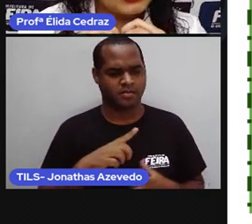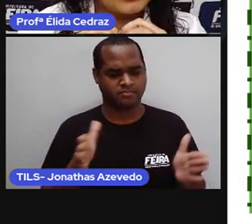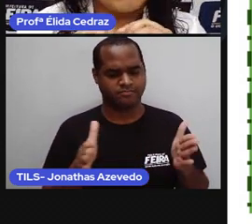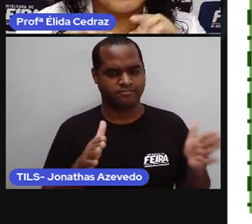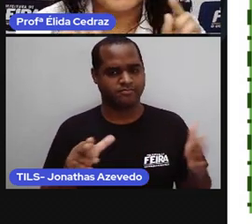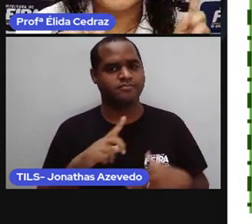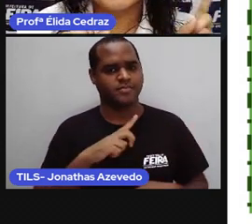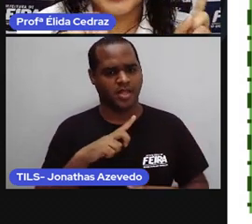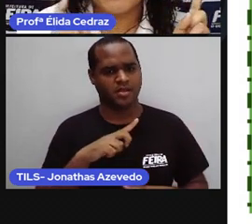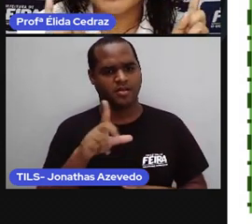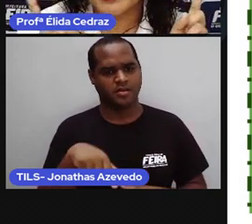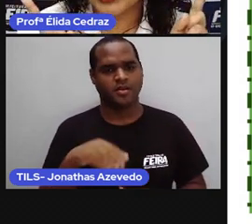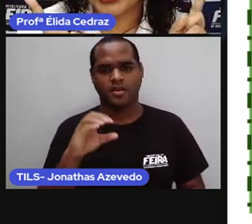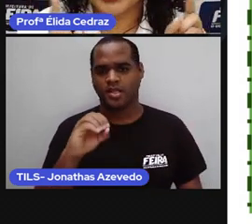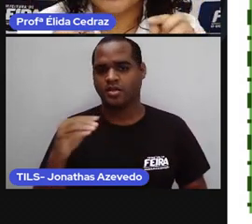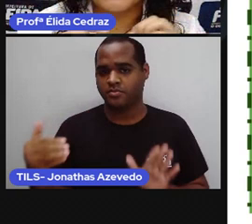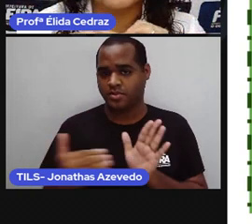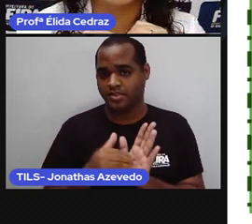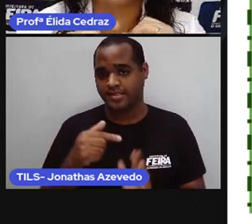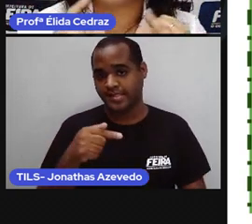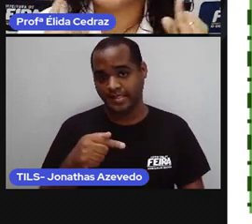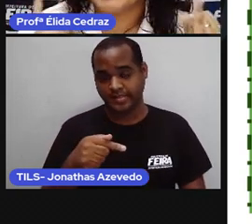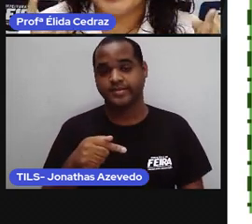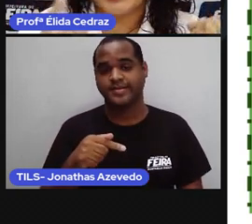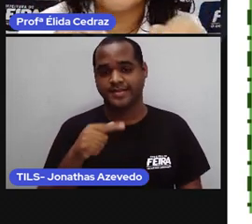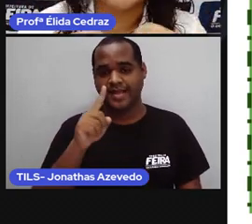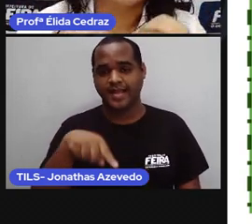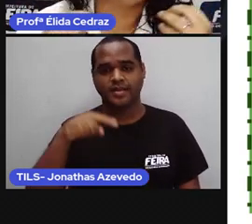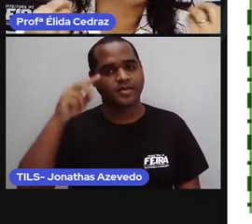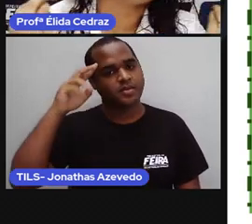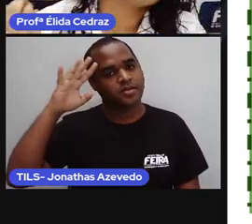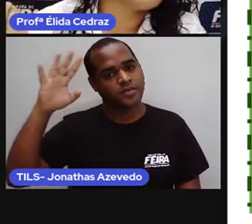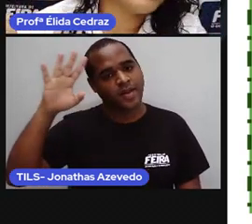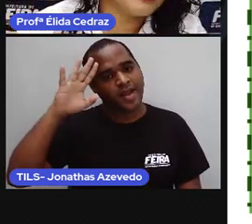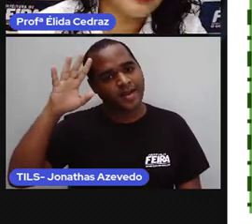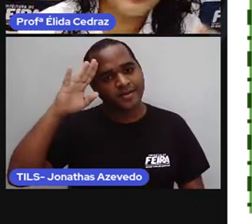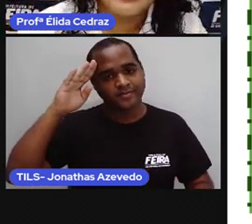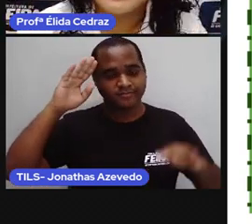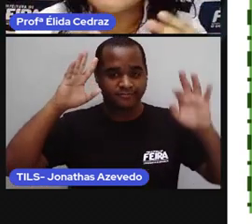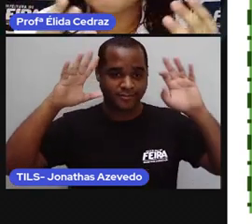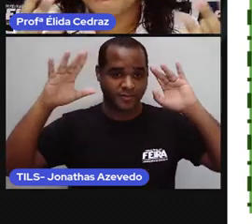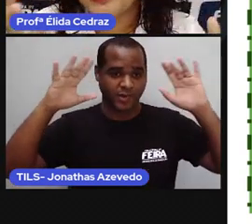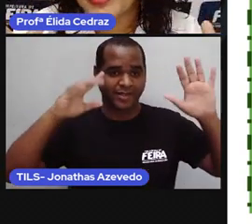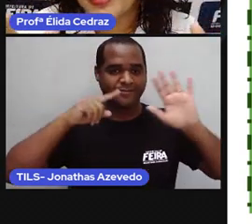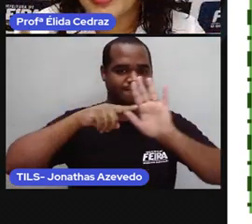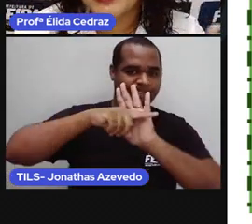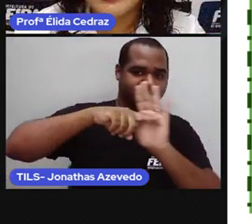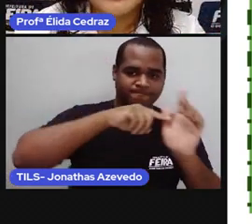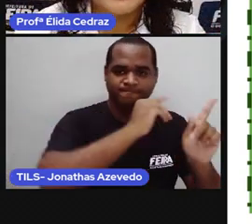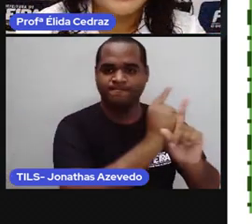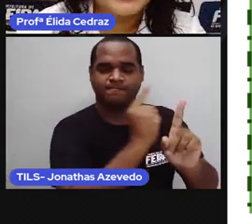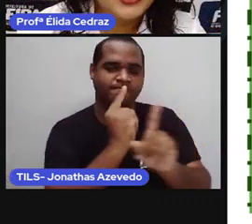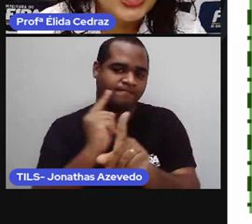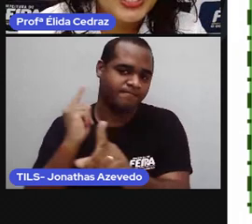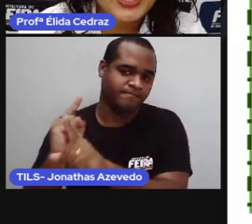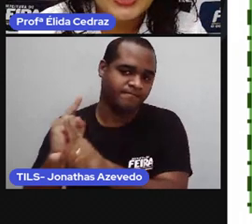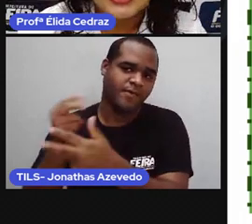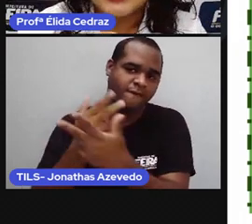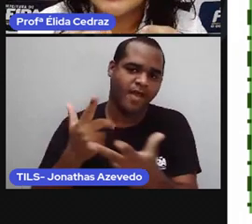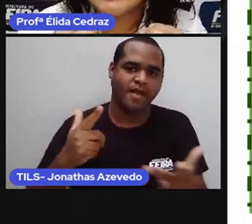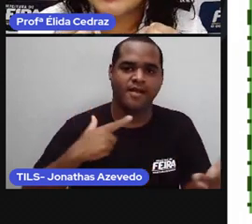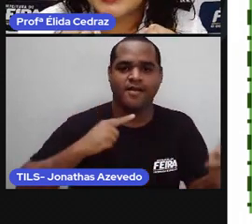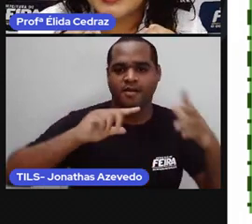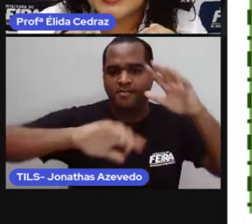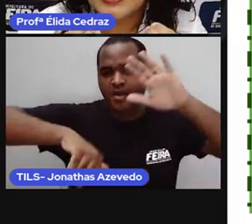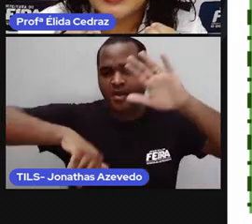Existe. De 0 a 7 anos, o sonhar, imaginar, explorar, agir